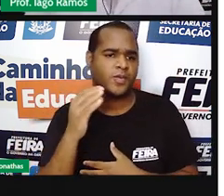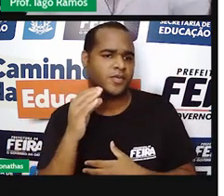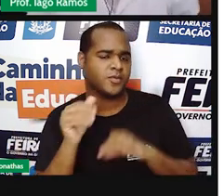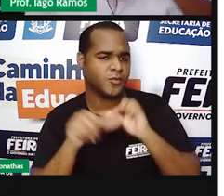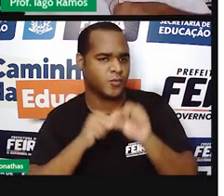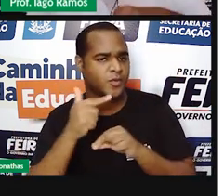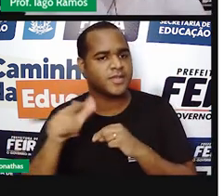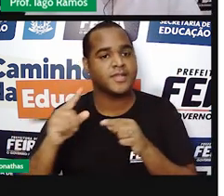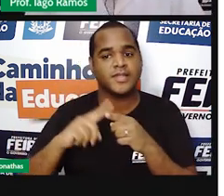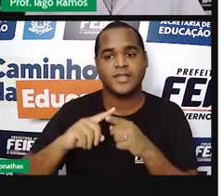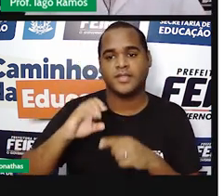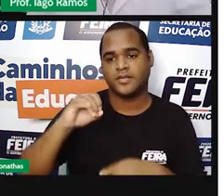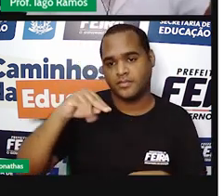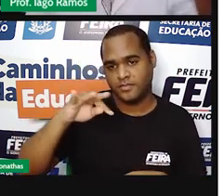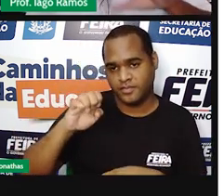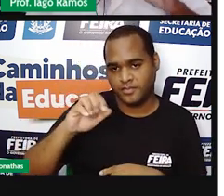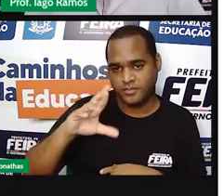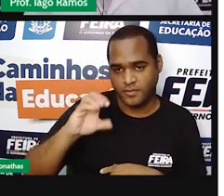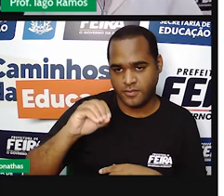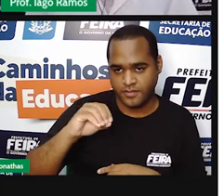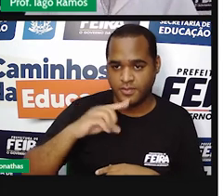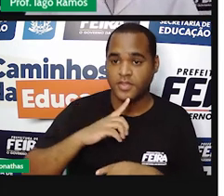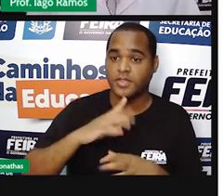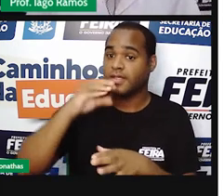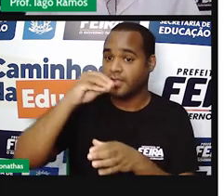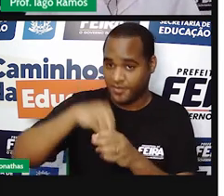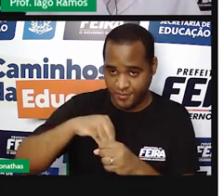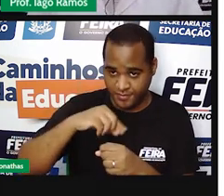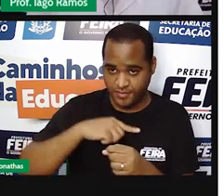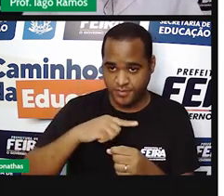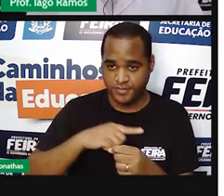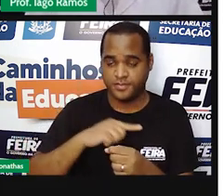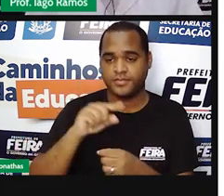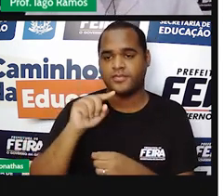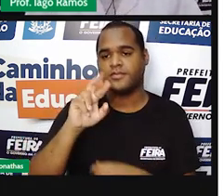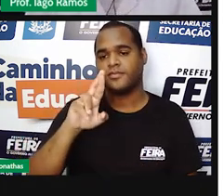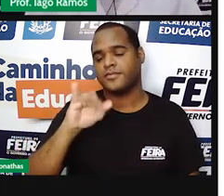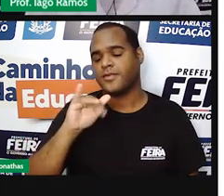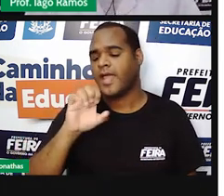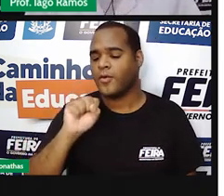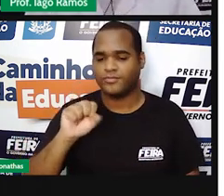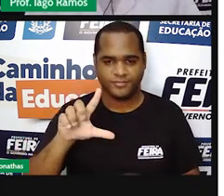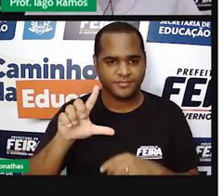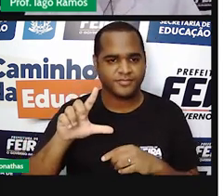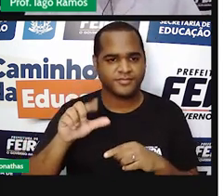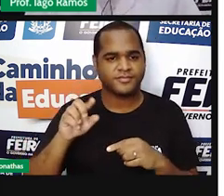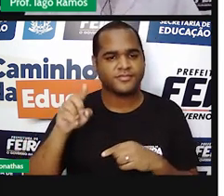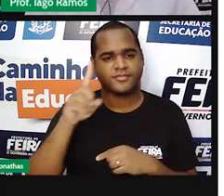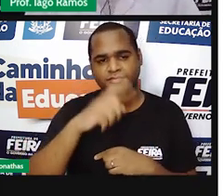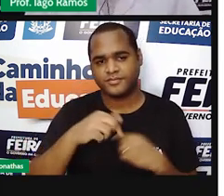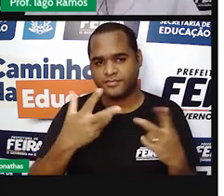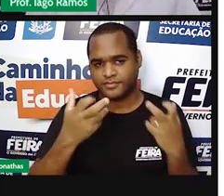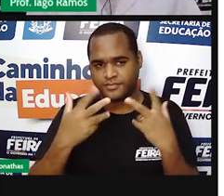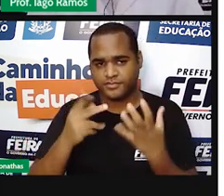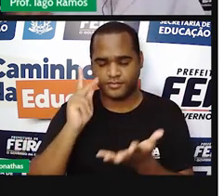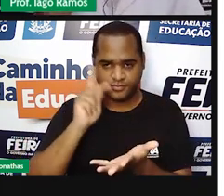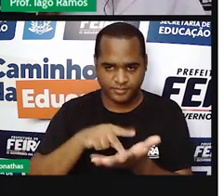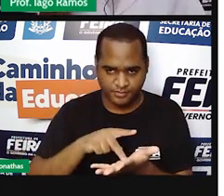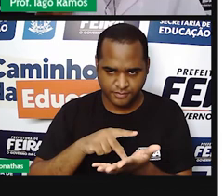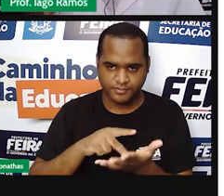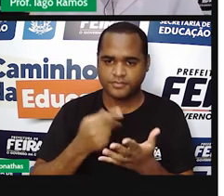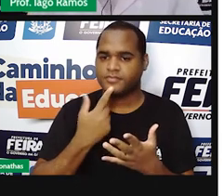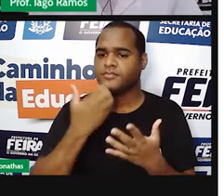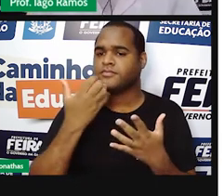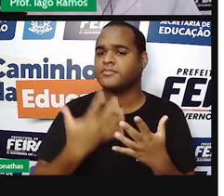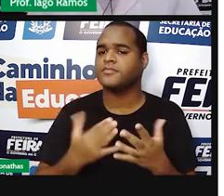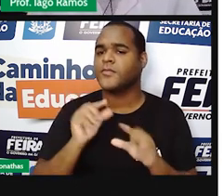Número inteiro é número real. É uma forma de representar número real. E a gente está identificando essas representações, essas